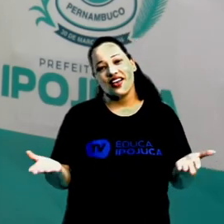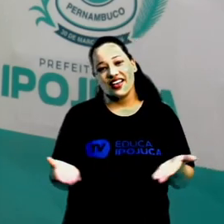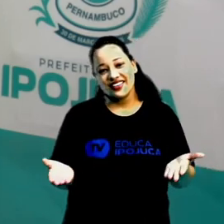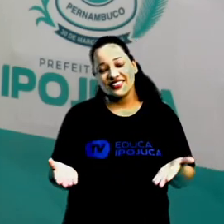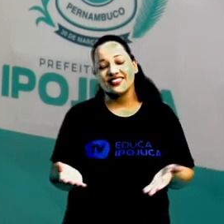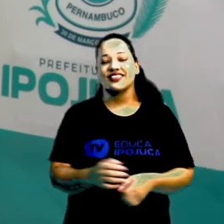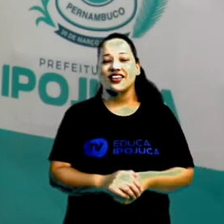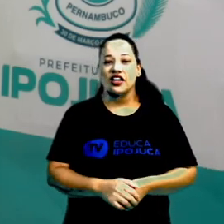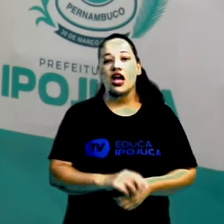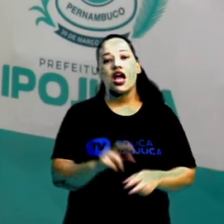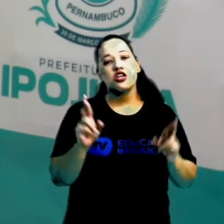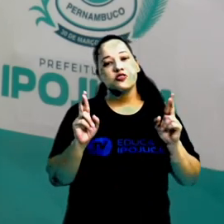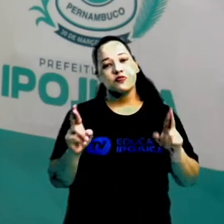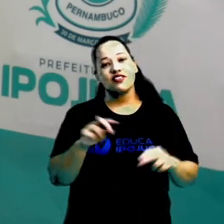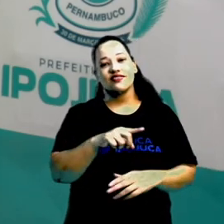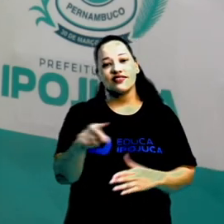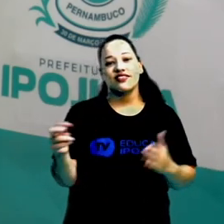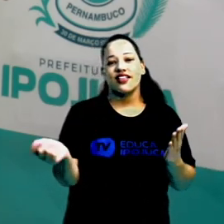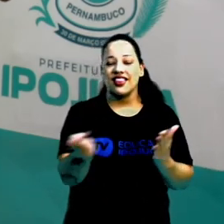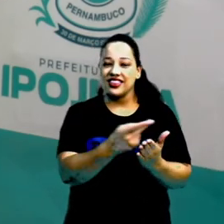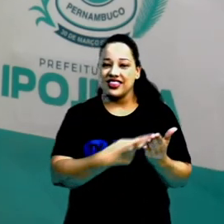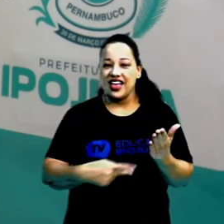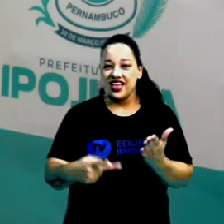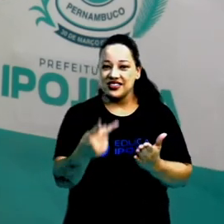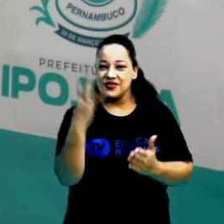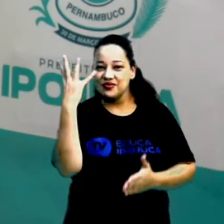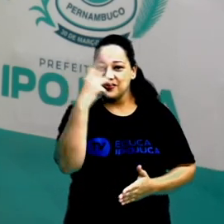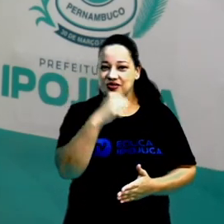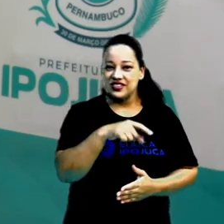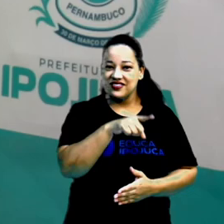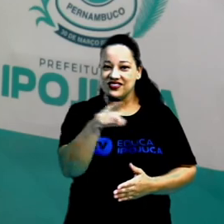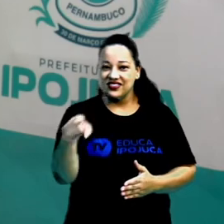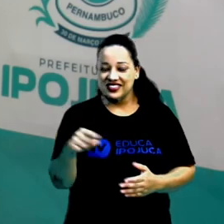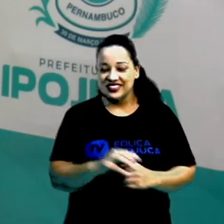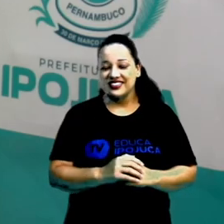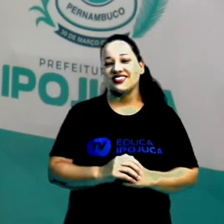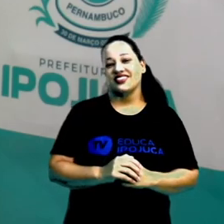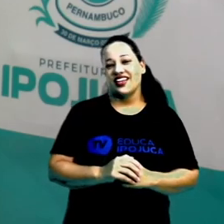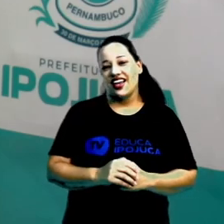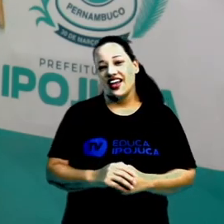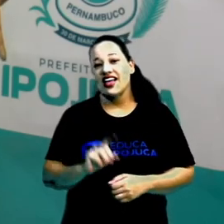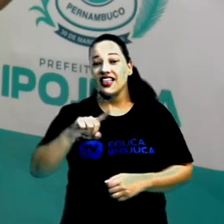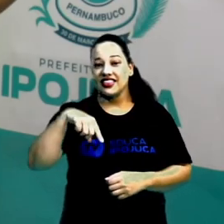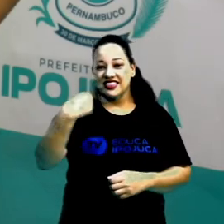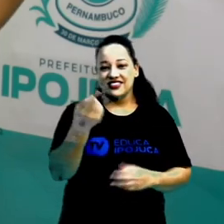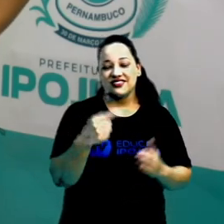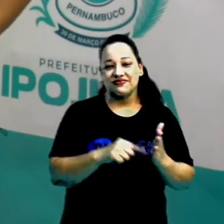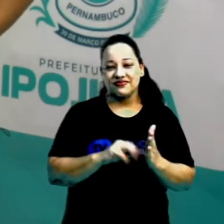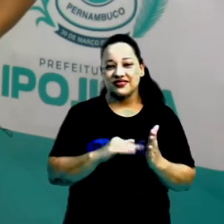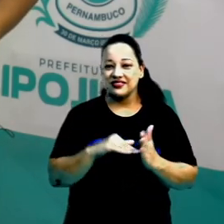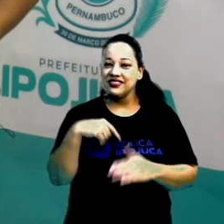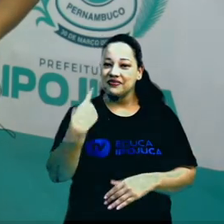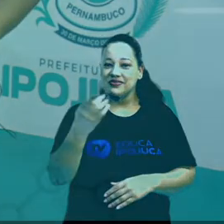que vocês façam um desenho bem bonito do seu quarto. Tchau e até a próxima!